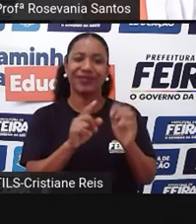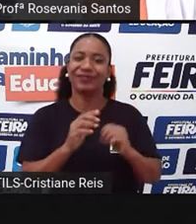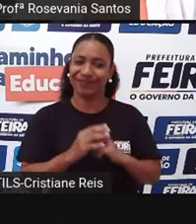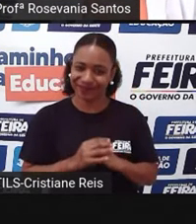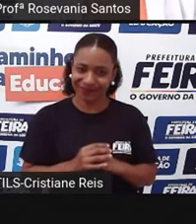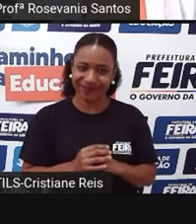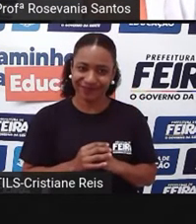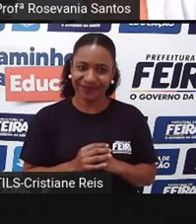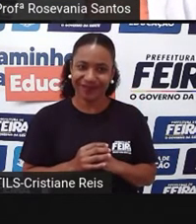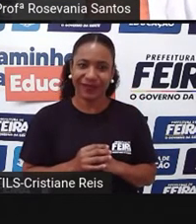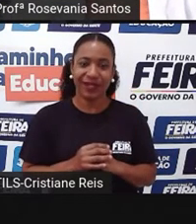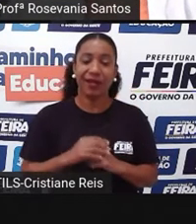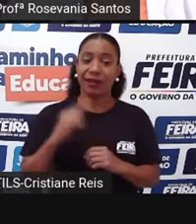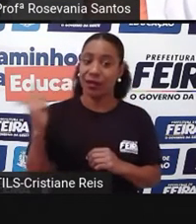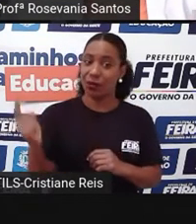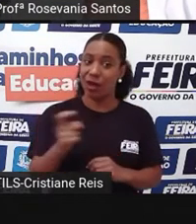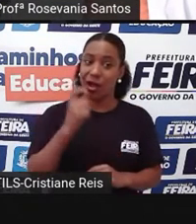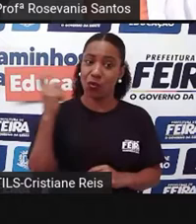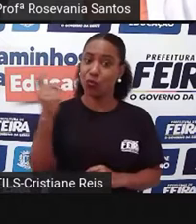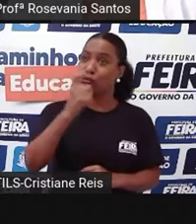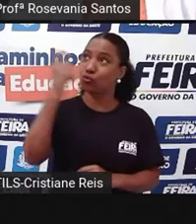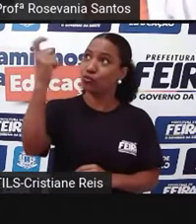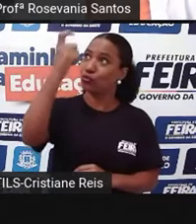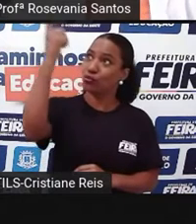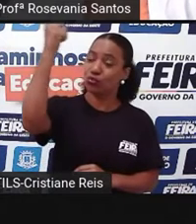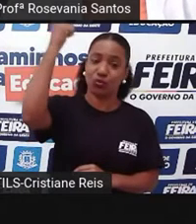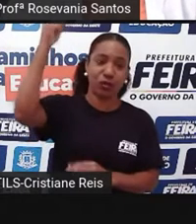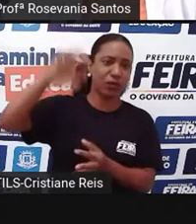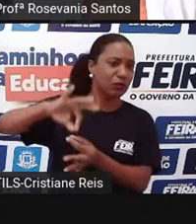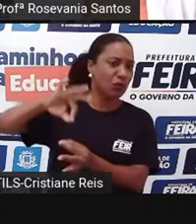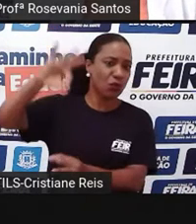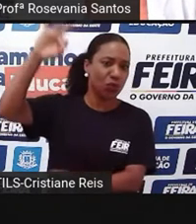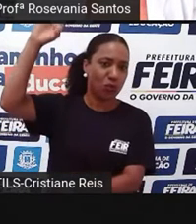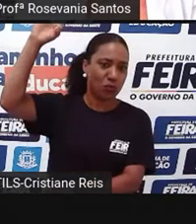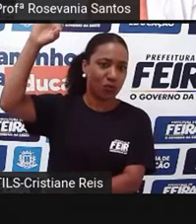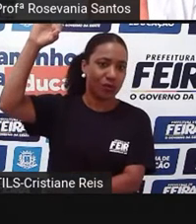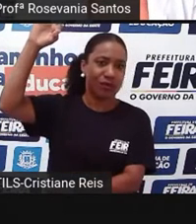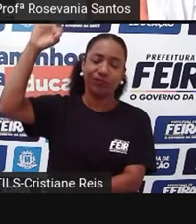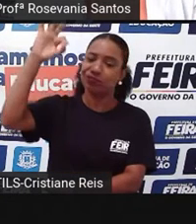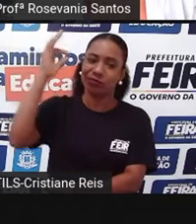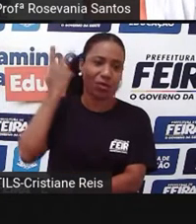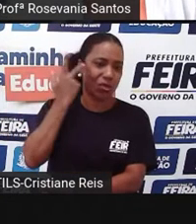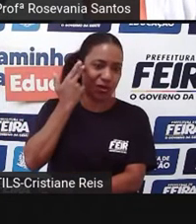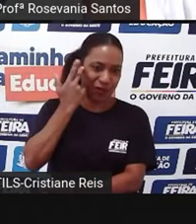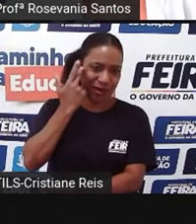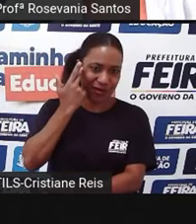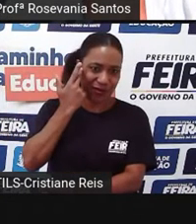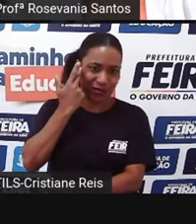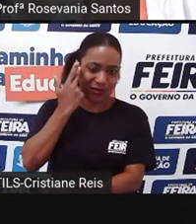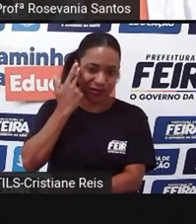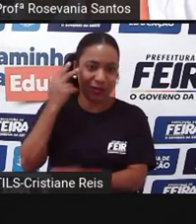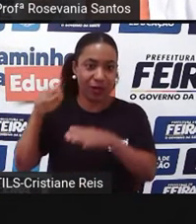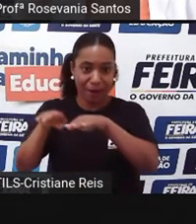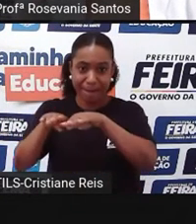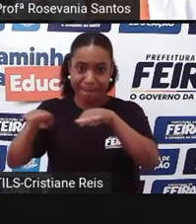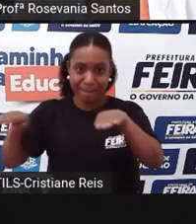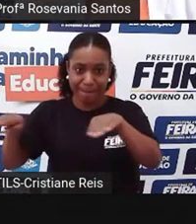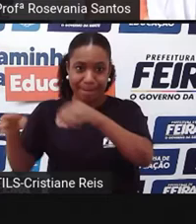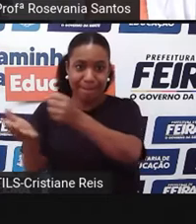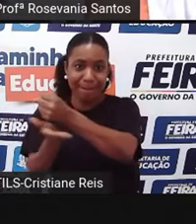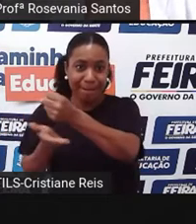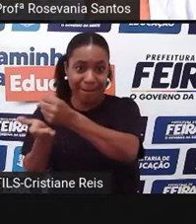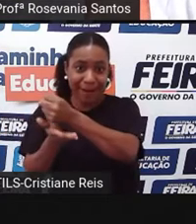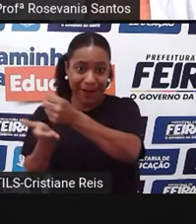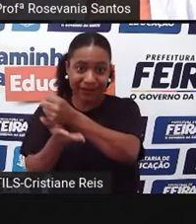tudo direitinho, a altura dela lá. E a altitude, não. É a partir do nível do mar. Então, eu tenho o nível do mar como parâmetro, que é o zero.